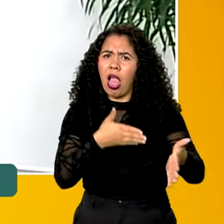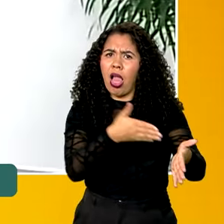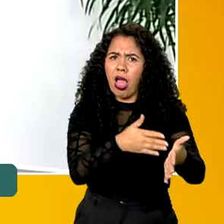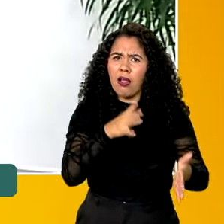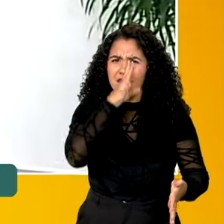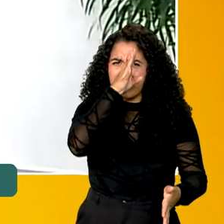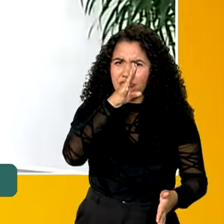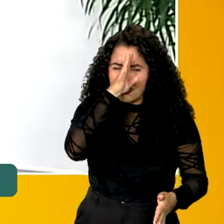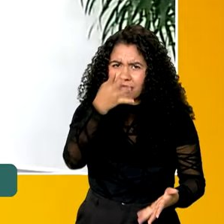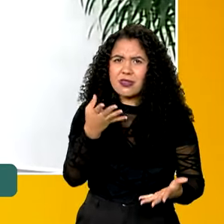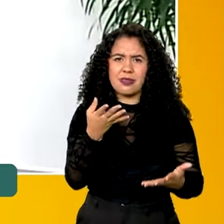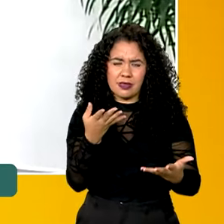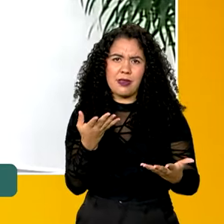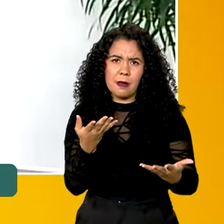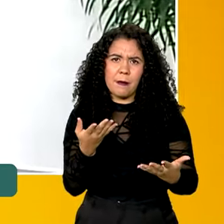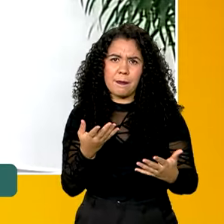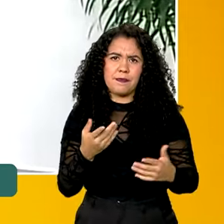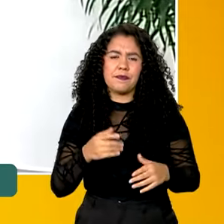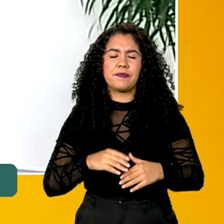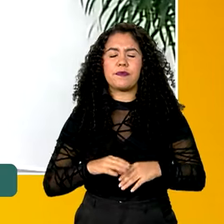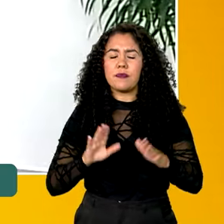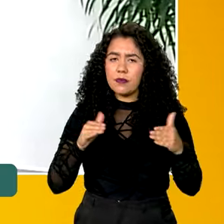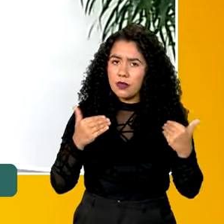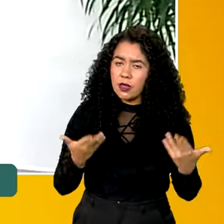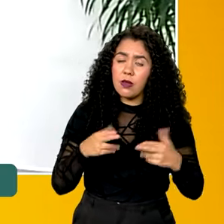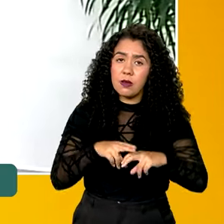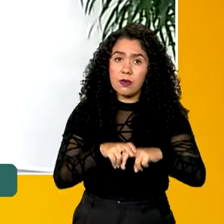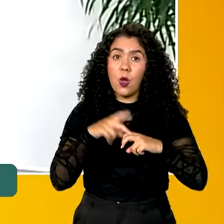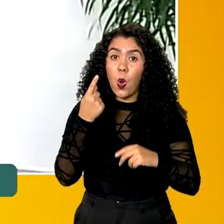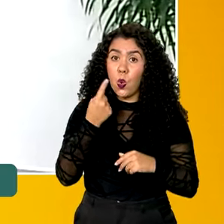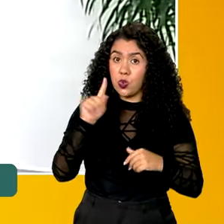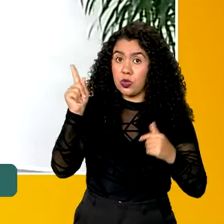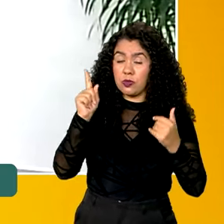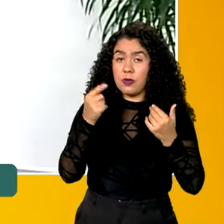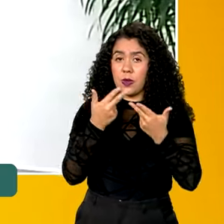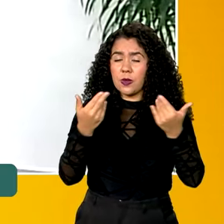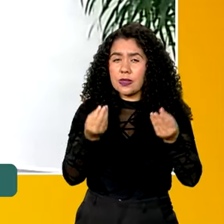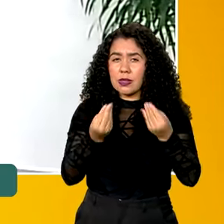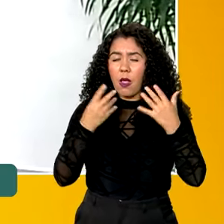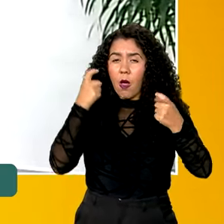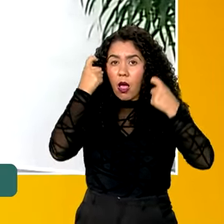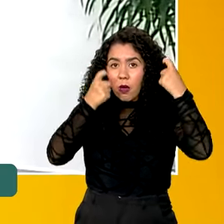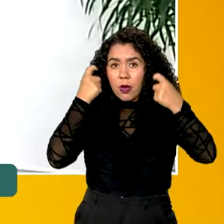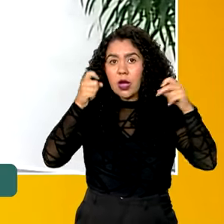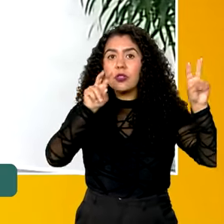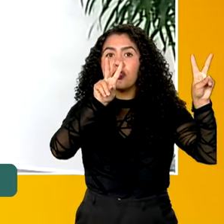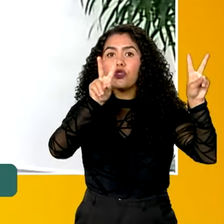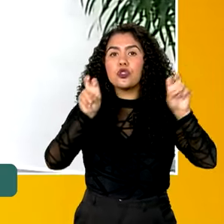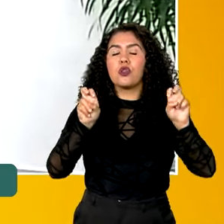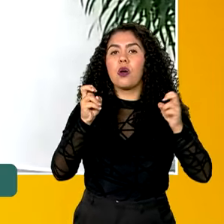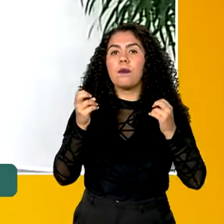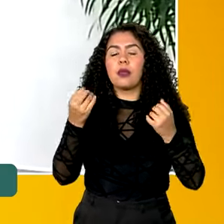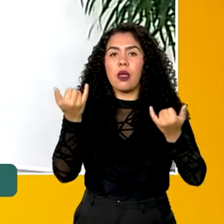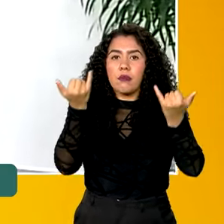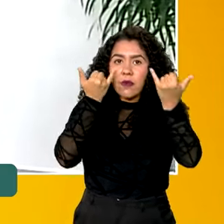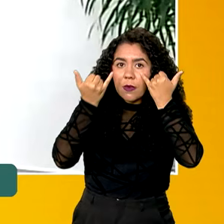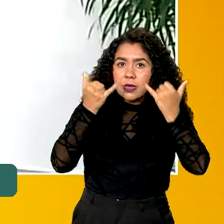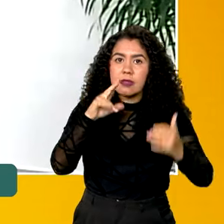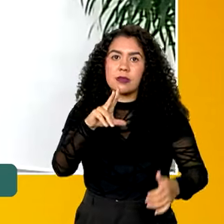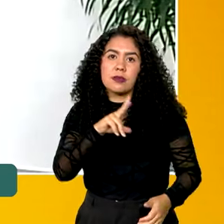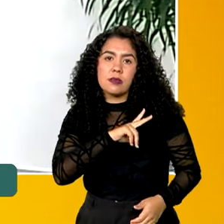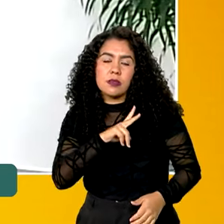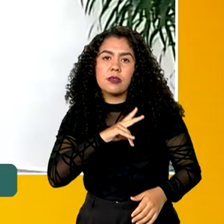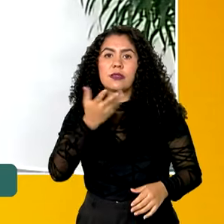desproporcional ao exercício de direitos. E, por fim, o último ponto que nos preocupou foi o tratamento de dados pessoais de crianças